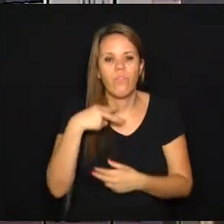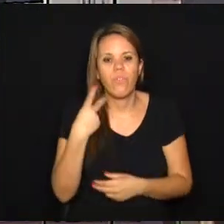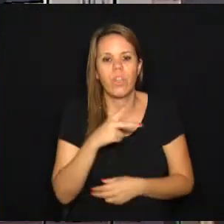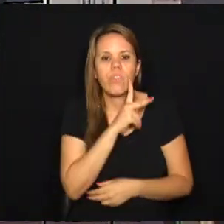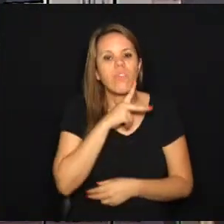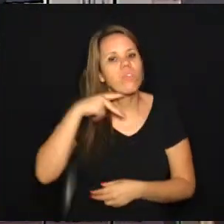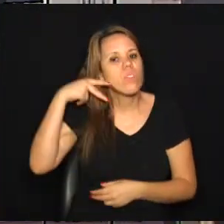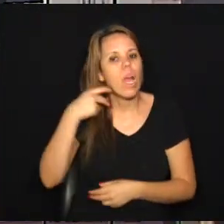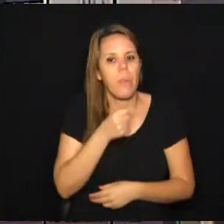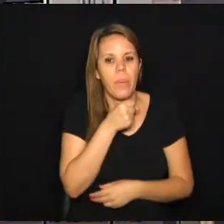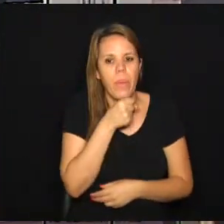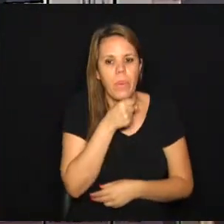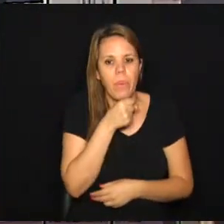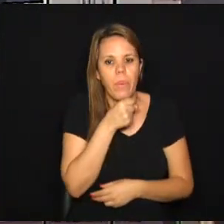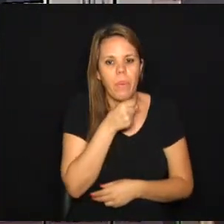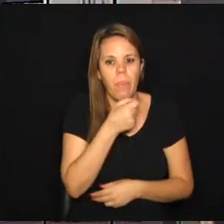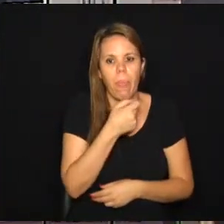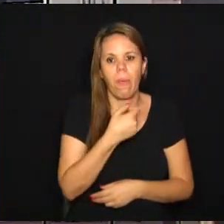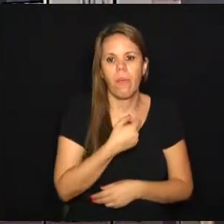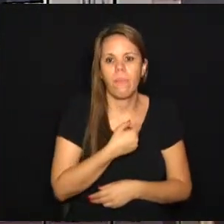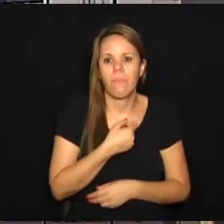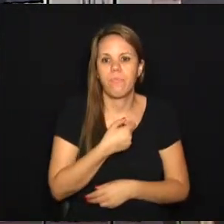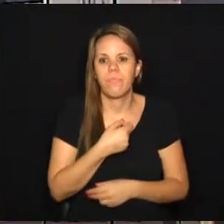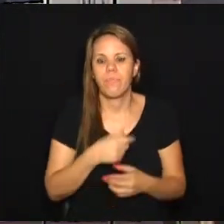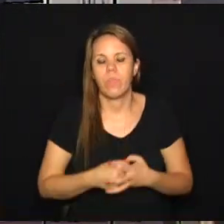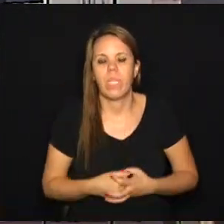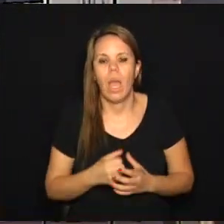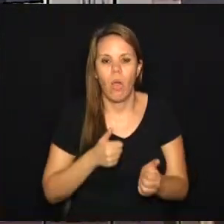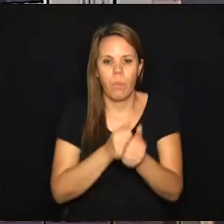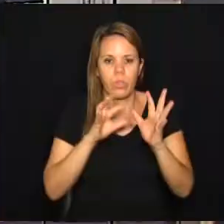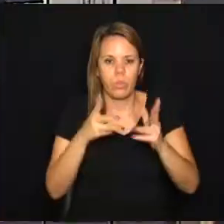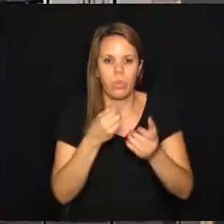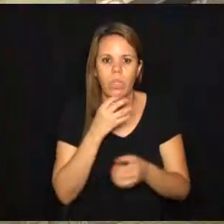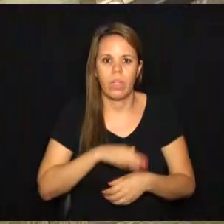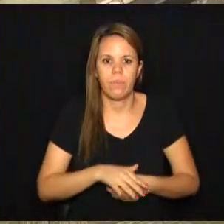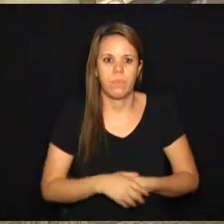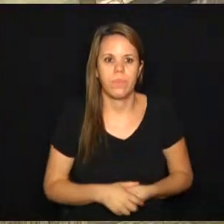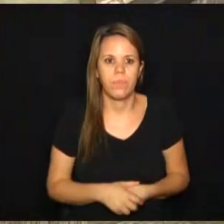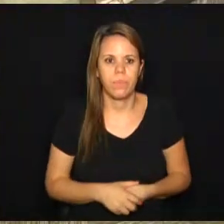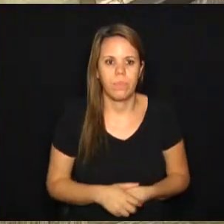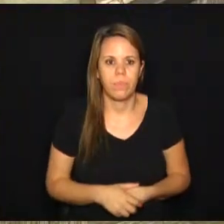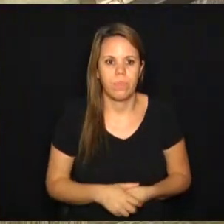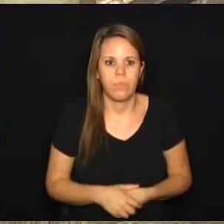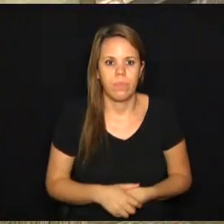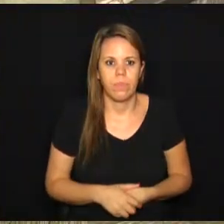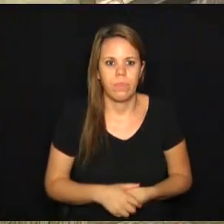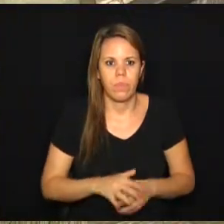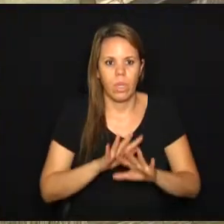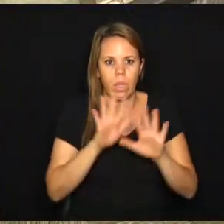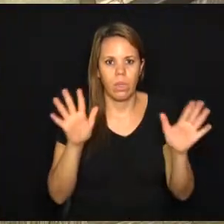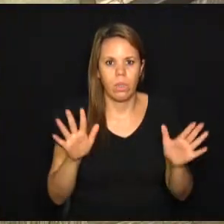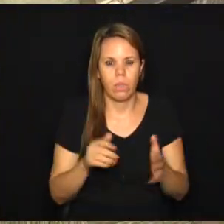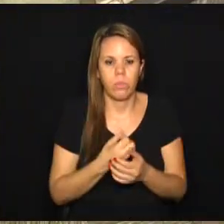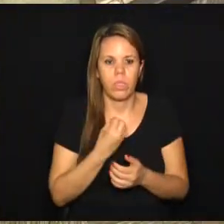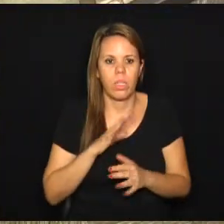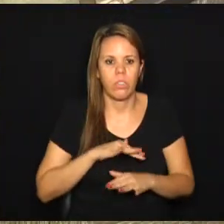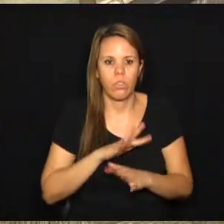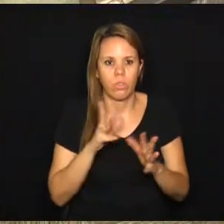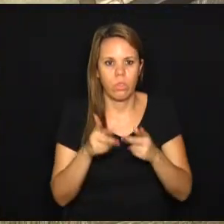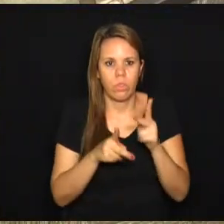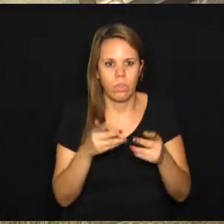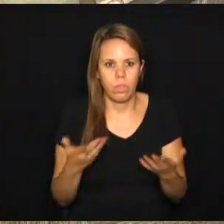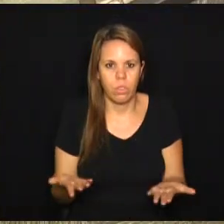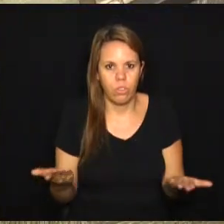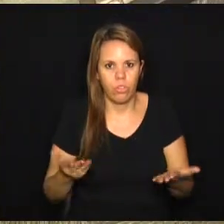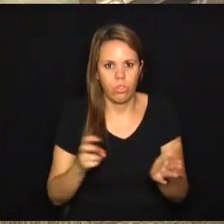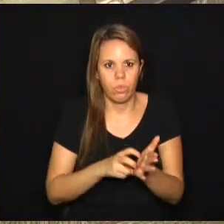e a repórter Viviane Novaes acompanhou tudo. Boa tarde. Olá, Gabriel. Boa tarde a todos. É isso mesmo.